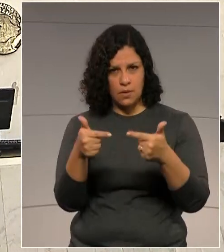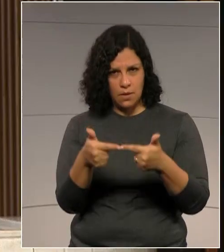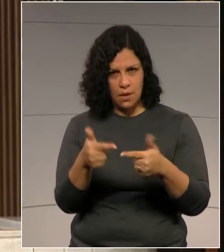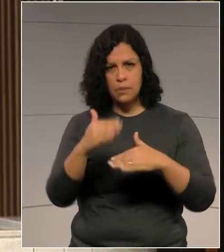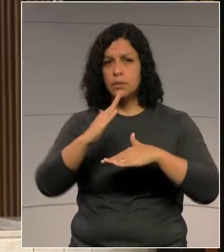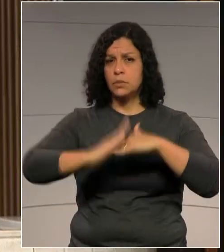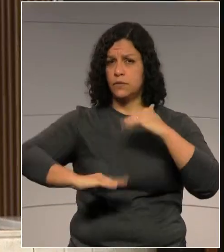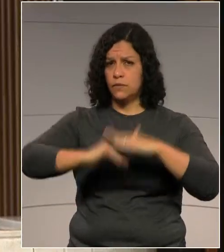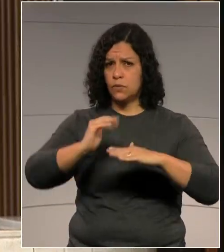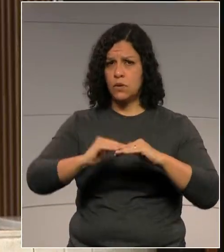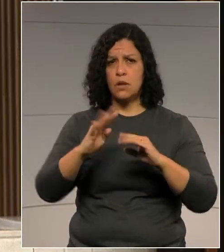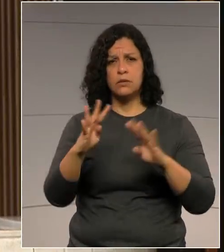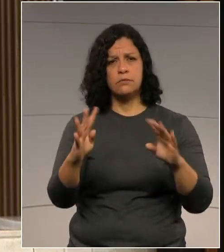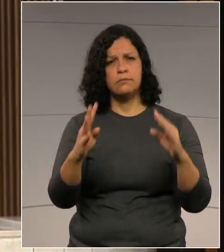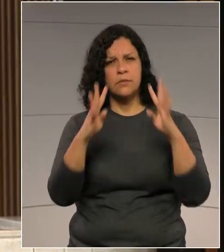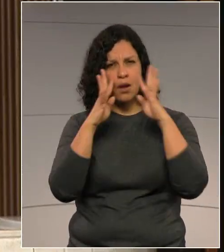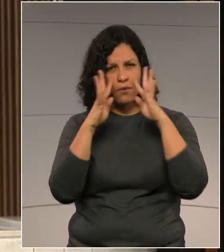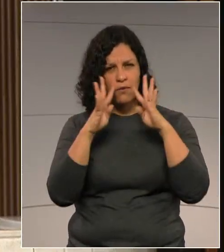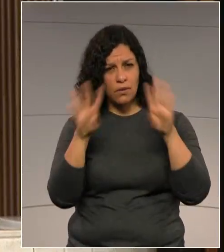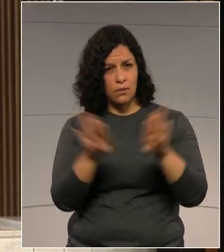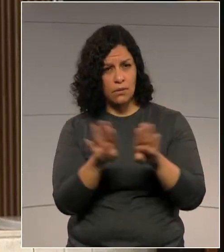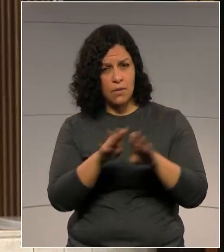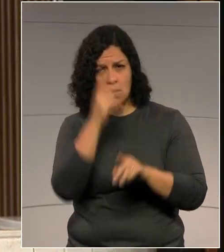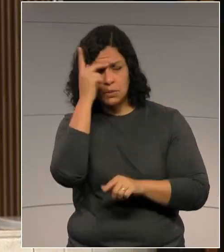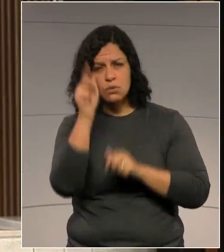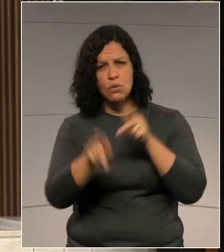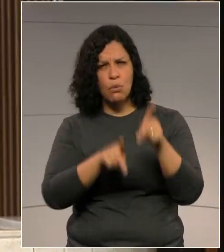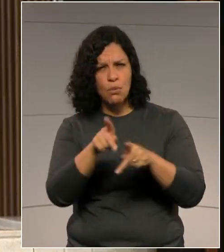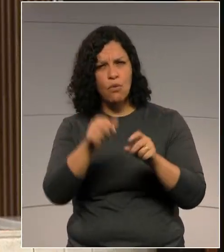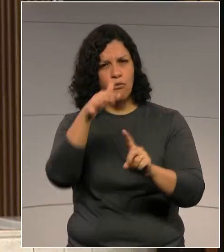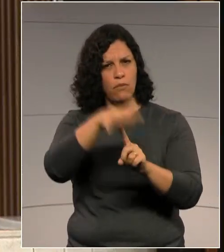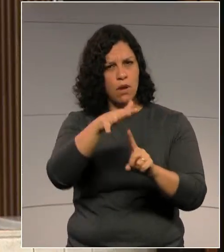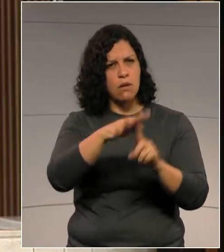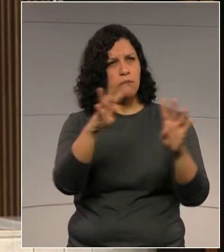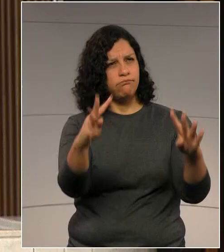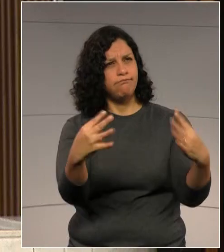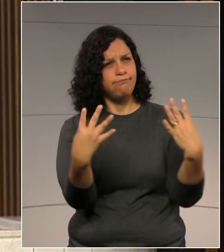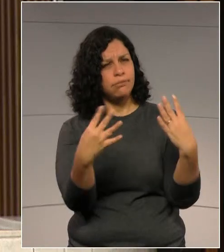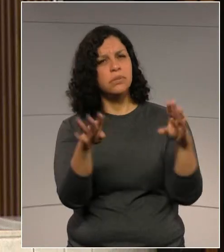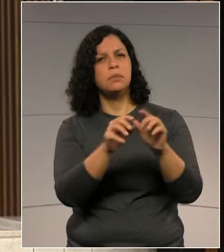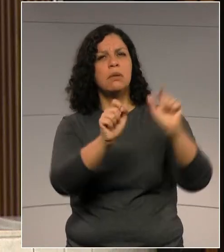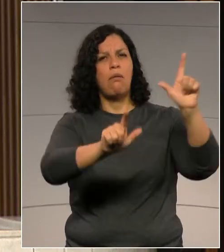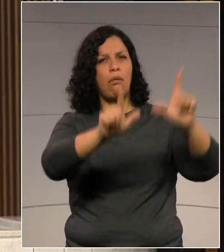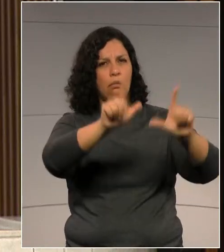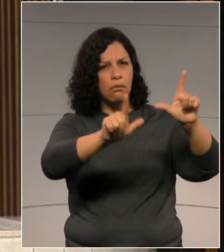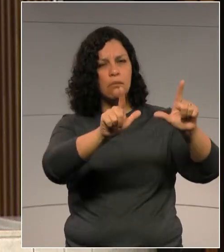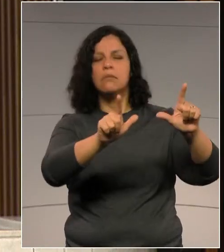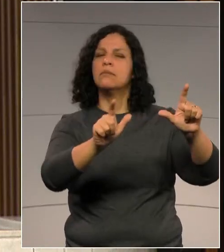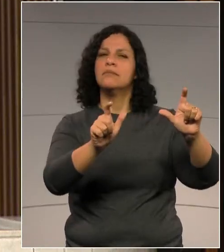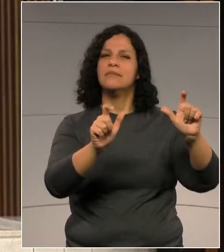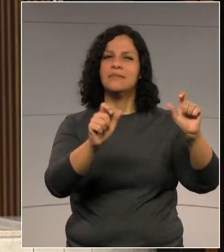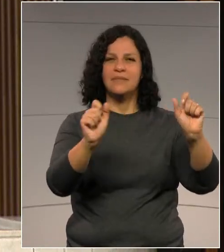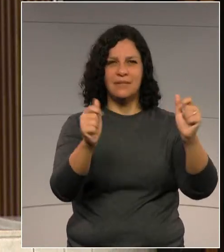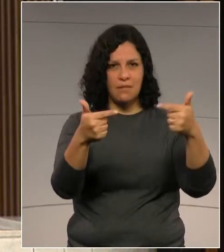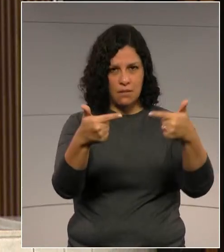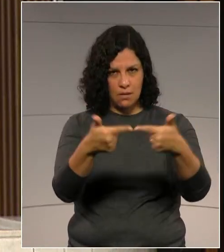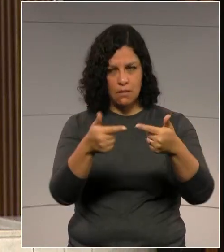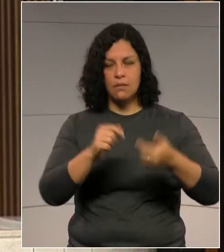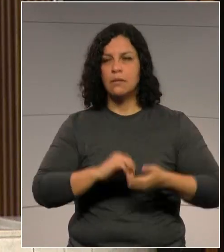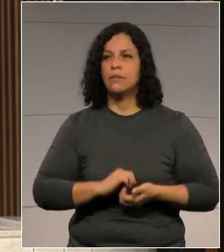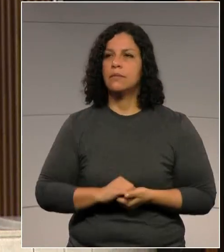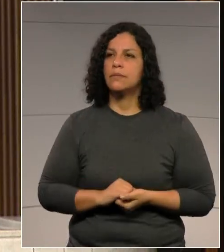profissionais que acompanham a sessão e cidadãos paranaenses que nos acompanham pela TV Assembleia